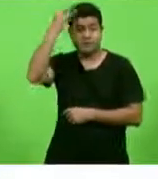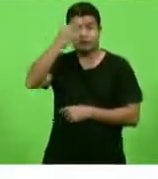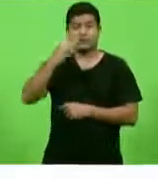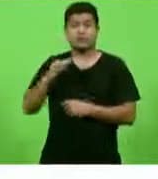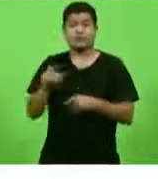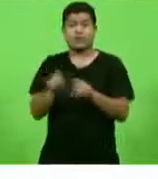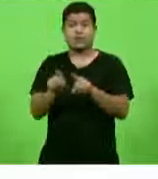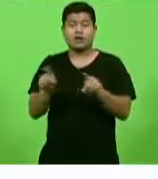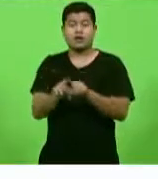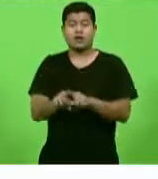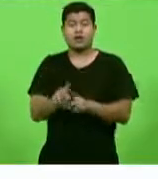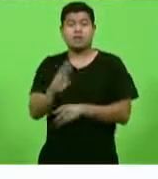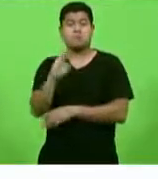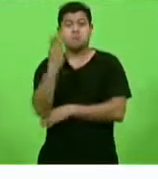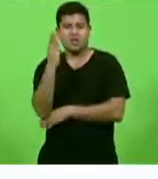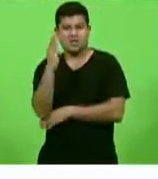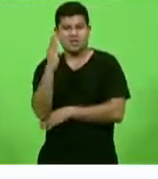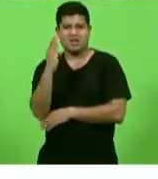biológicos,